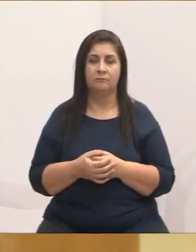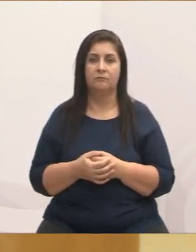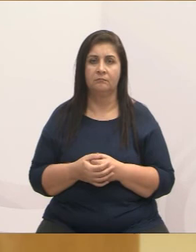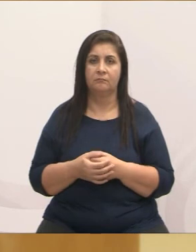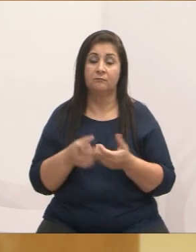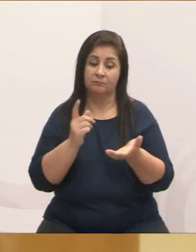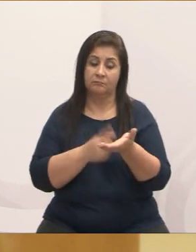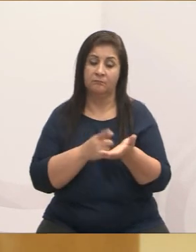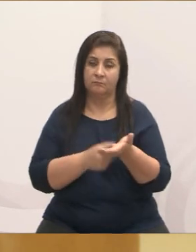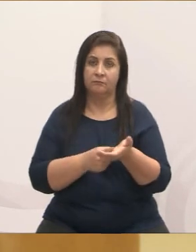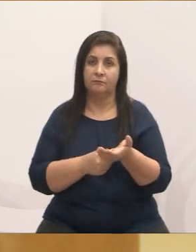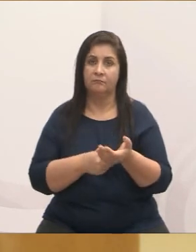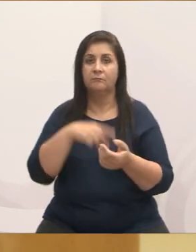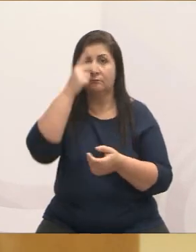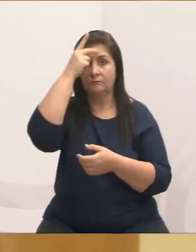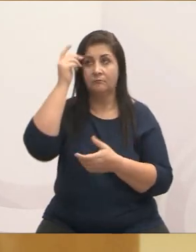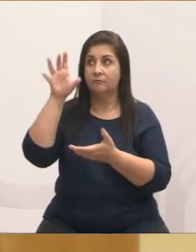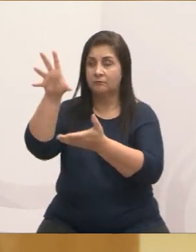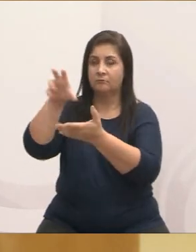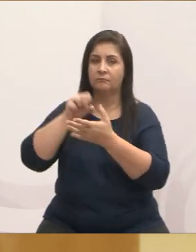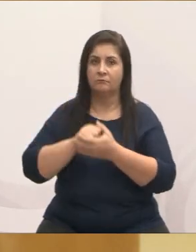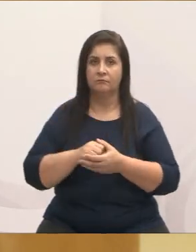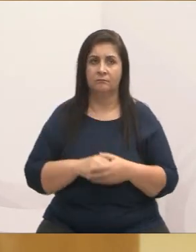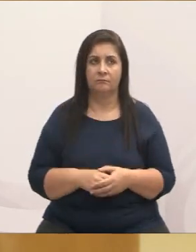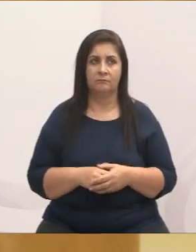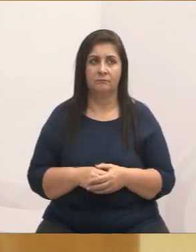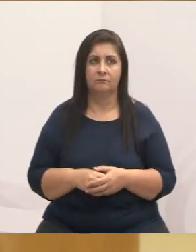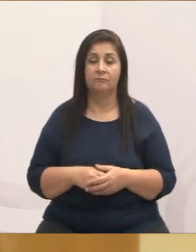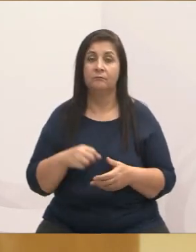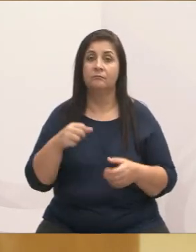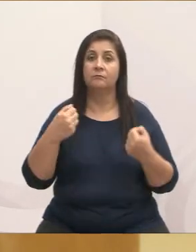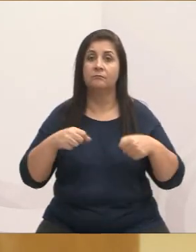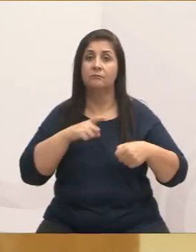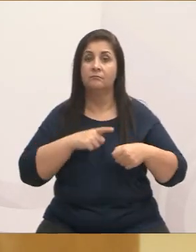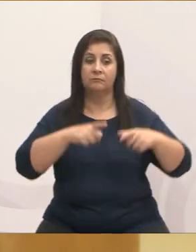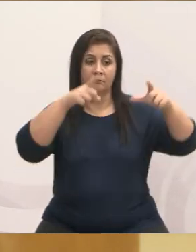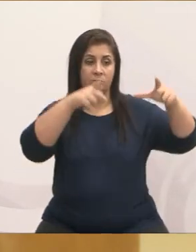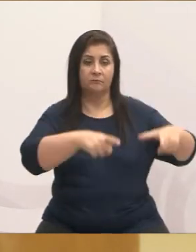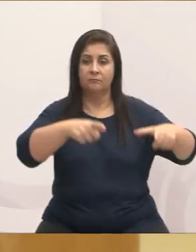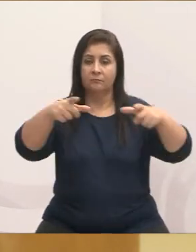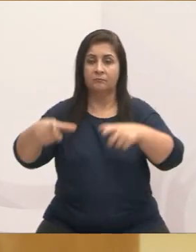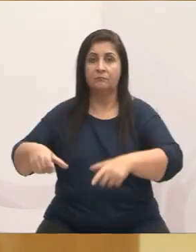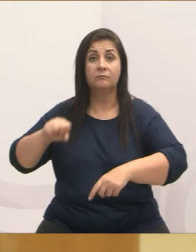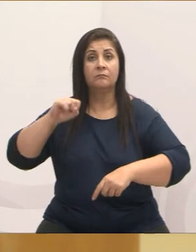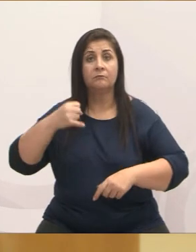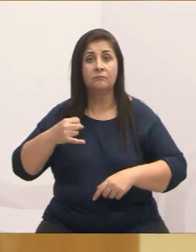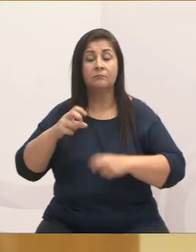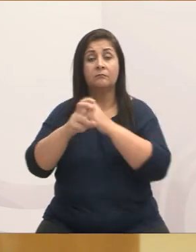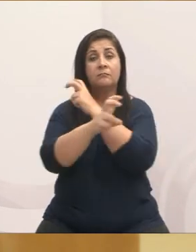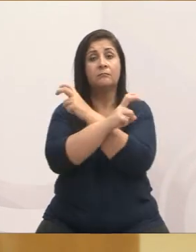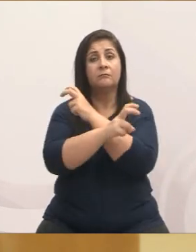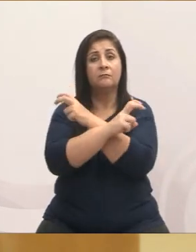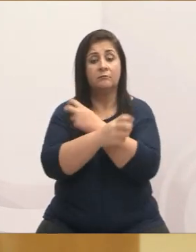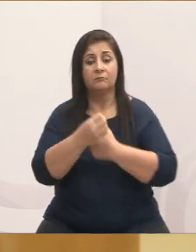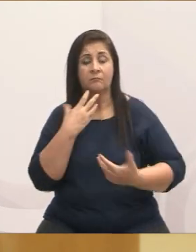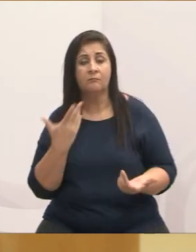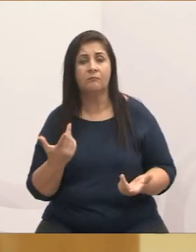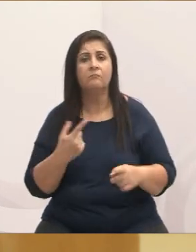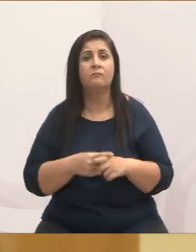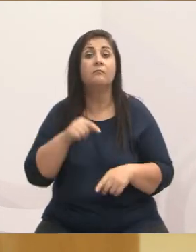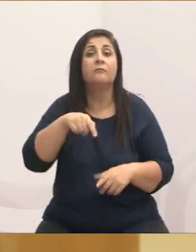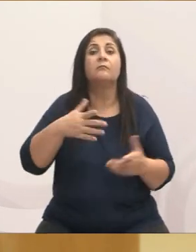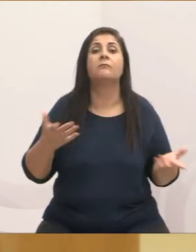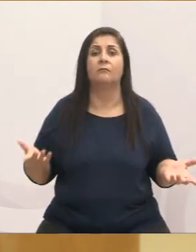com uma pessoa que recolhe lá. Nós vamos ter postos de coleta na cidade inteira. É um projeto super bonito. Se deu certo em Mogi, por que não pode dar certo em Jacareí?